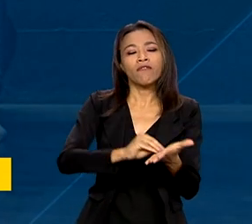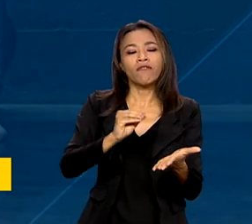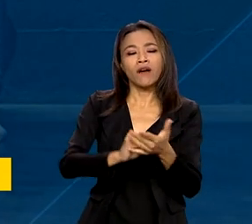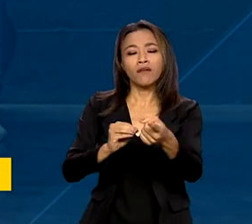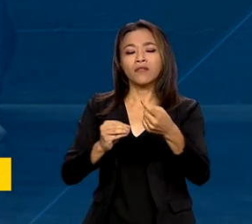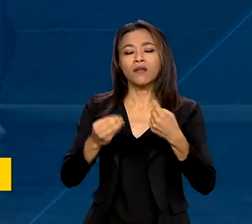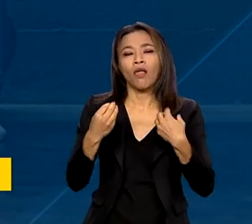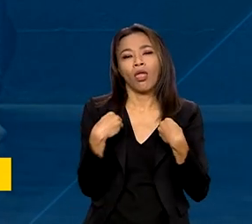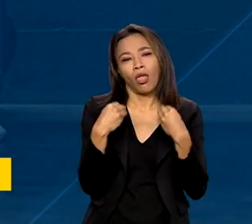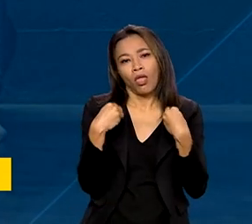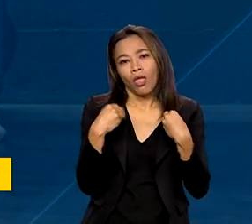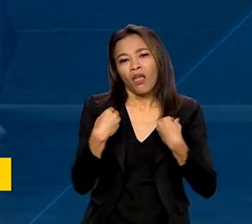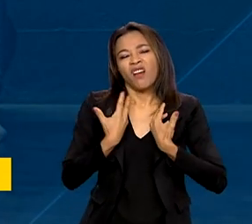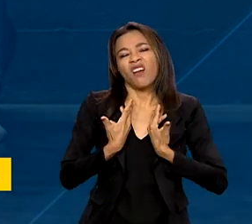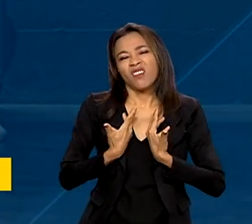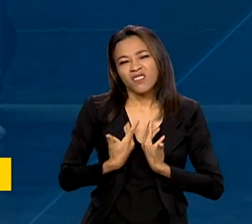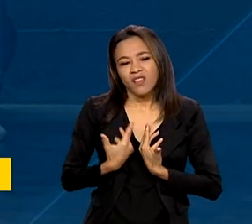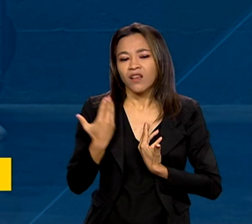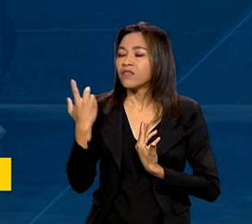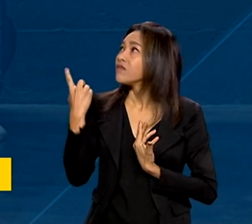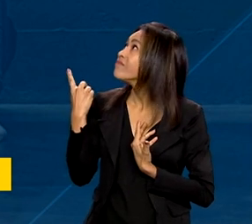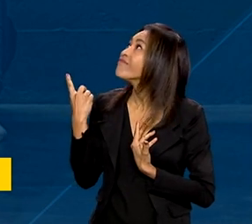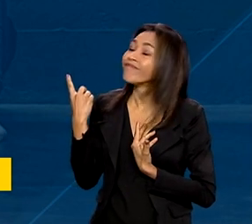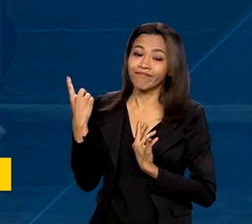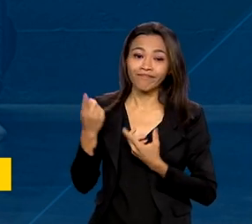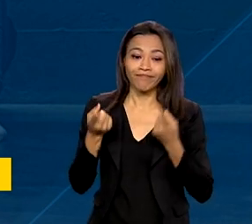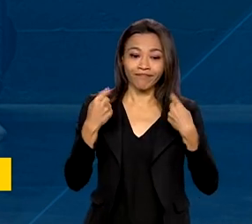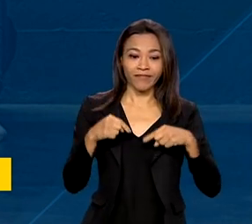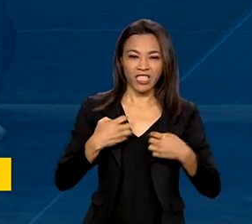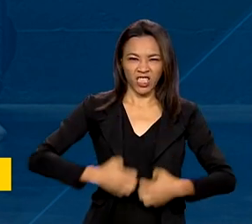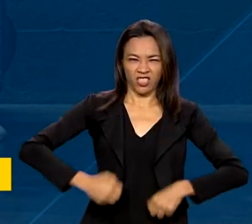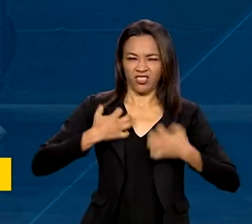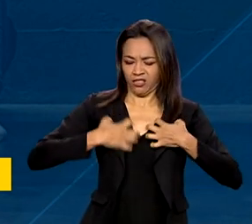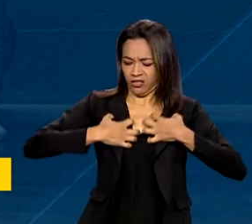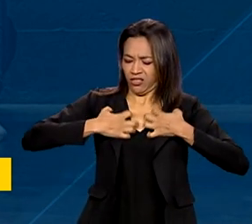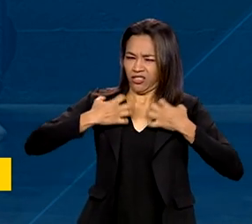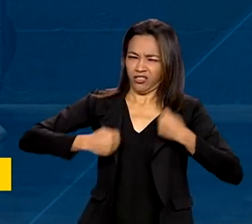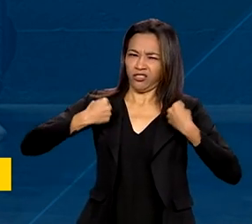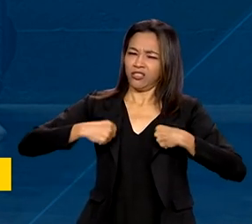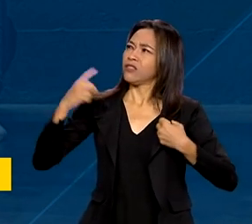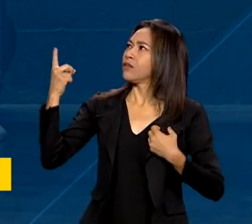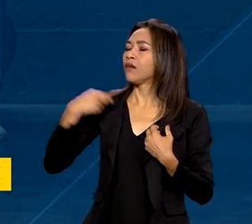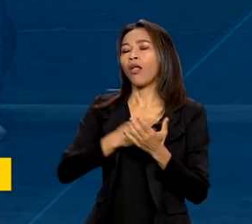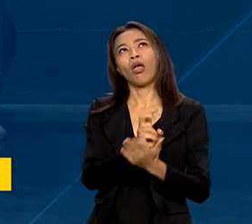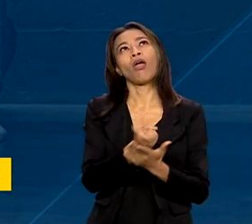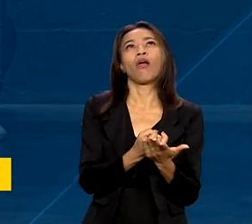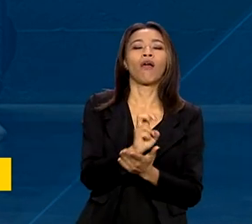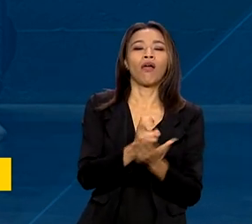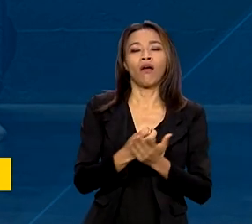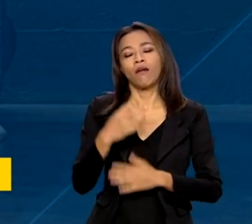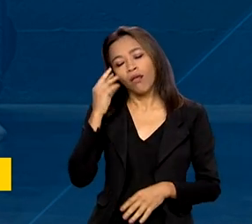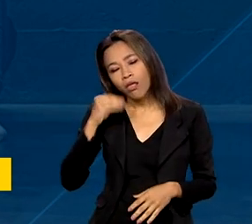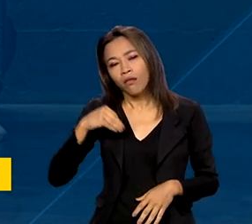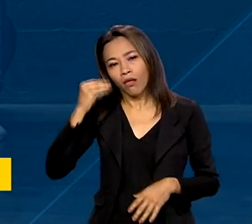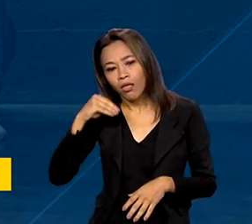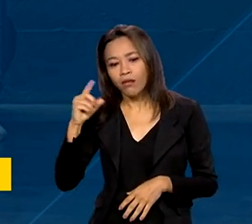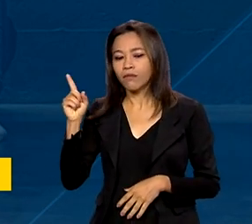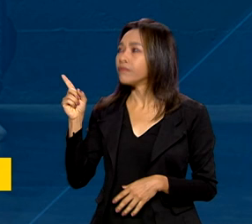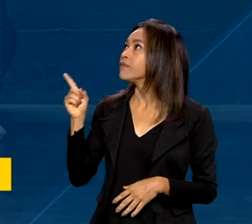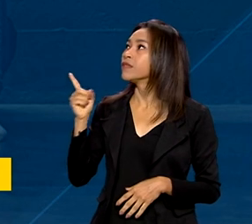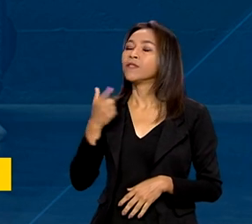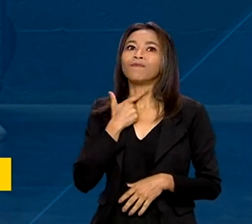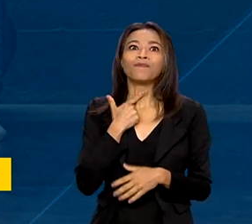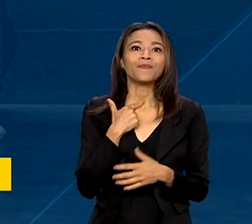de energia ou cansaço excessivo, além de irritabilidade, insônia ou muita sonolência e redução da